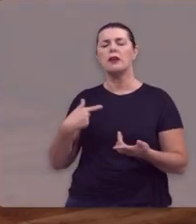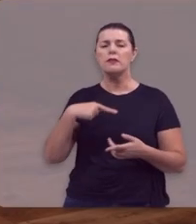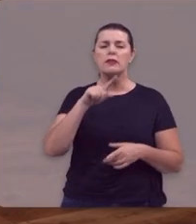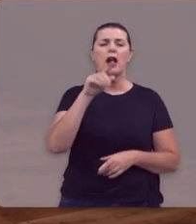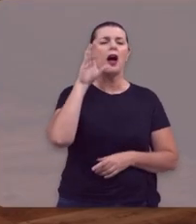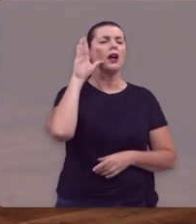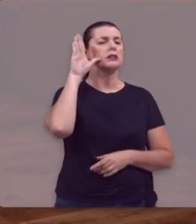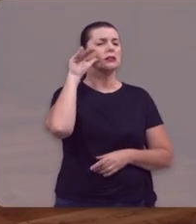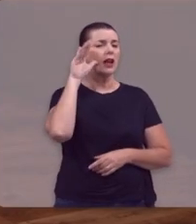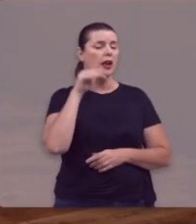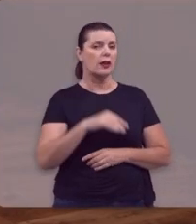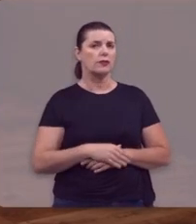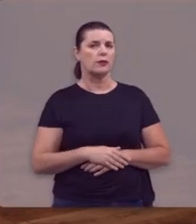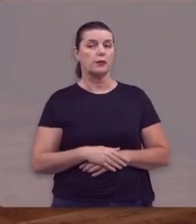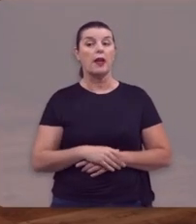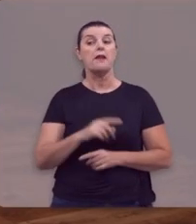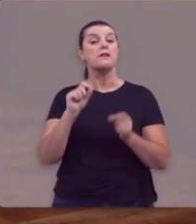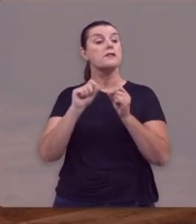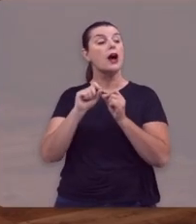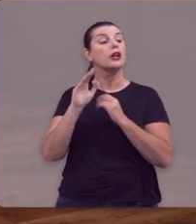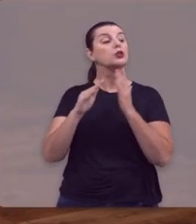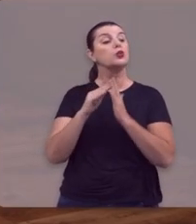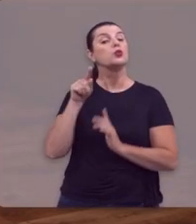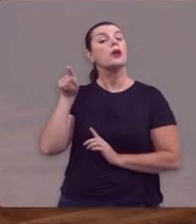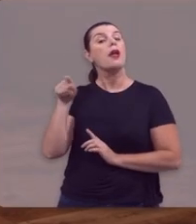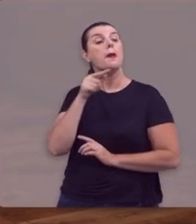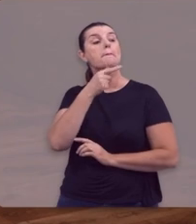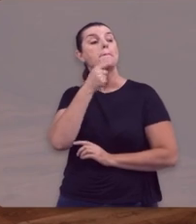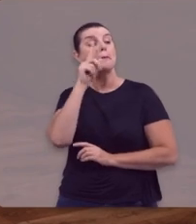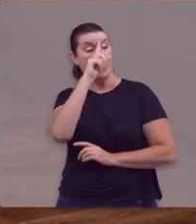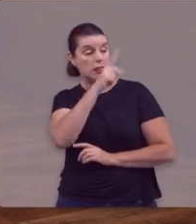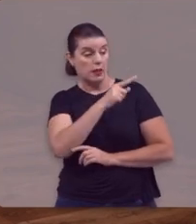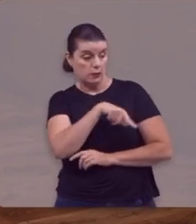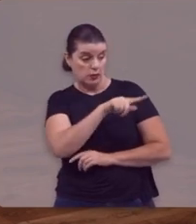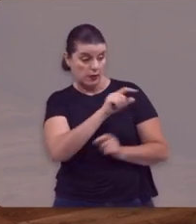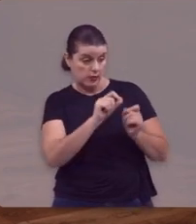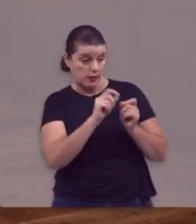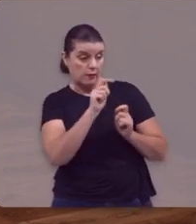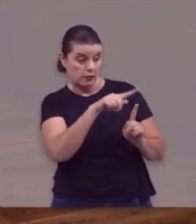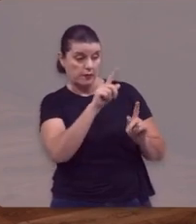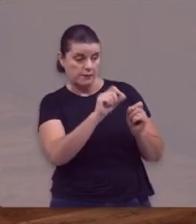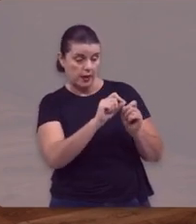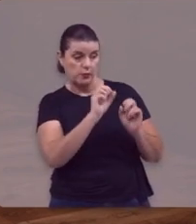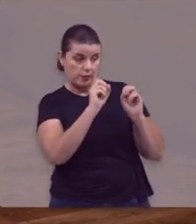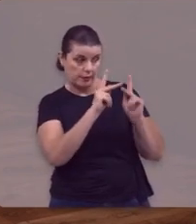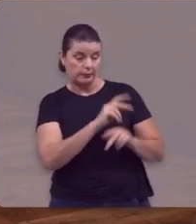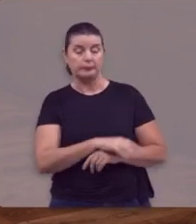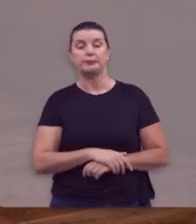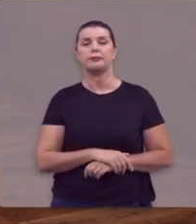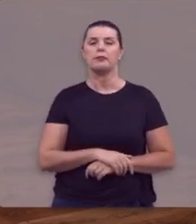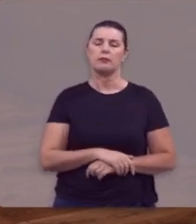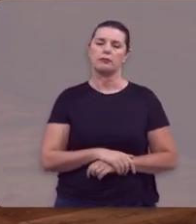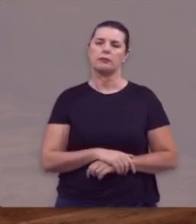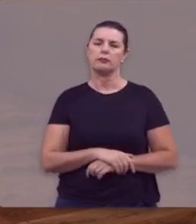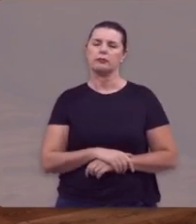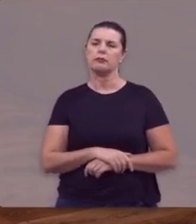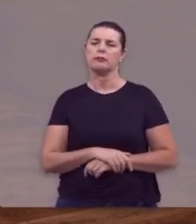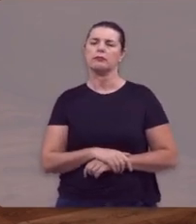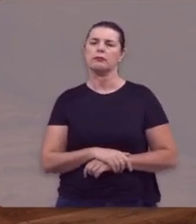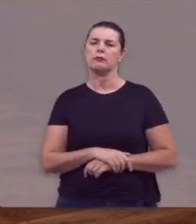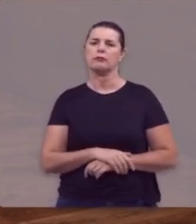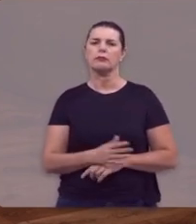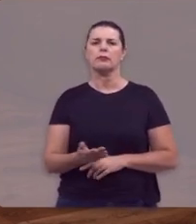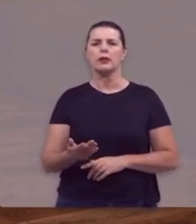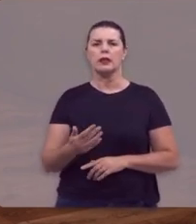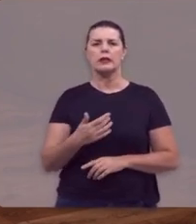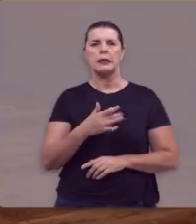E Maria então recorre aos serventes e diz para eles assim, Fazei tudo o que ele vos disser.